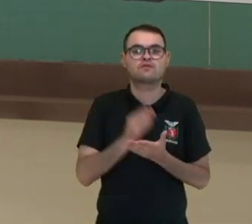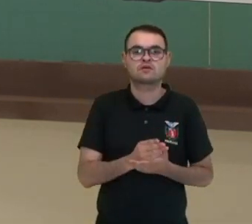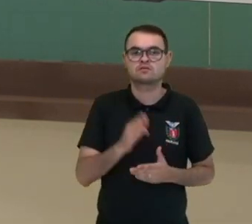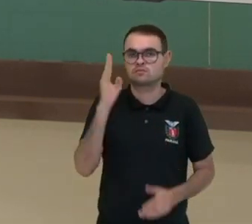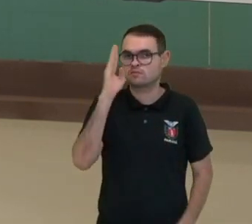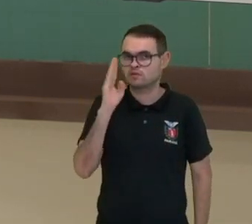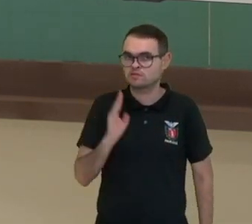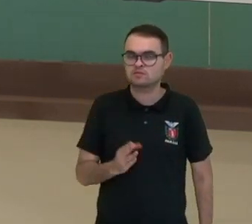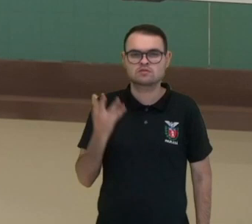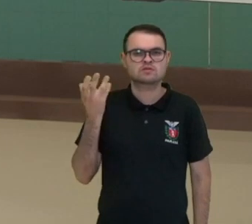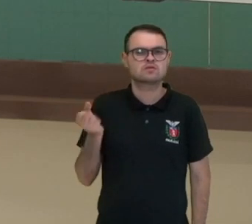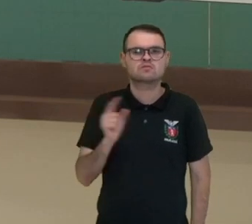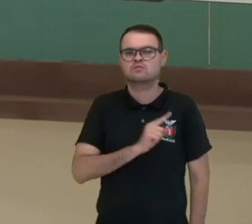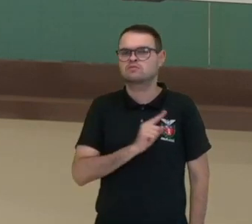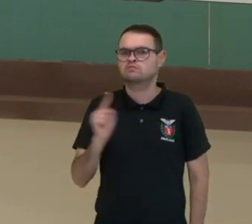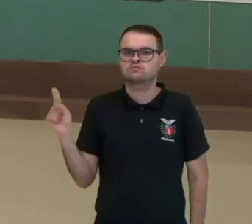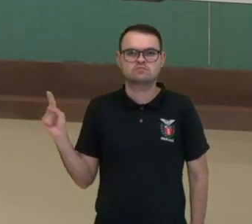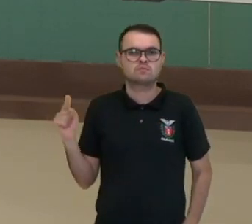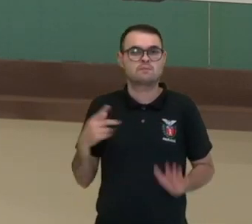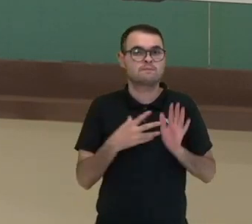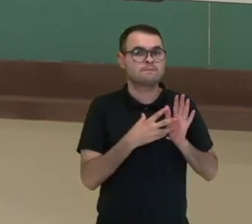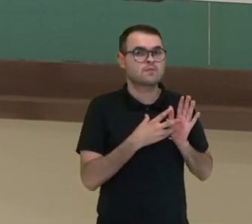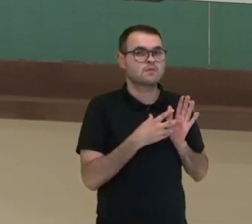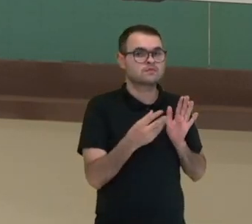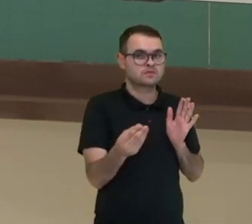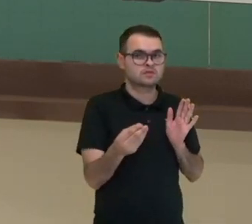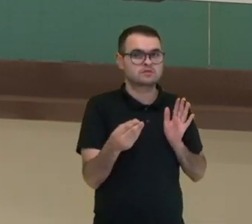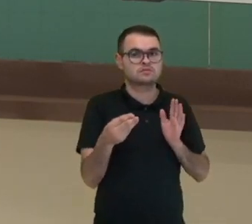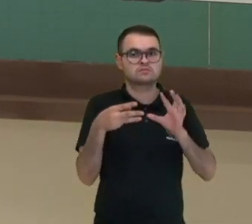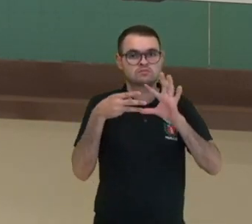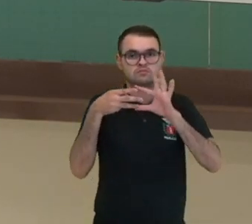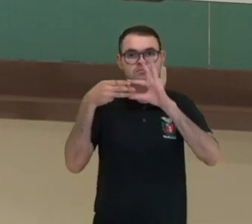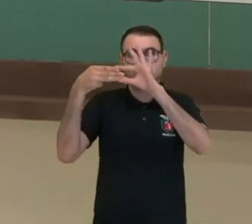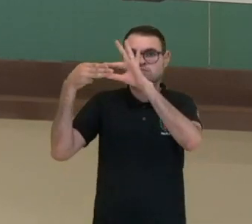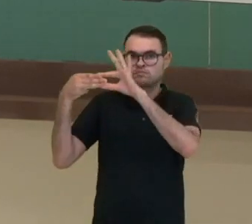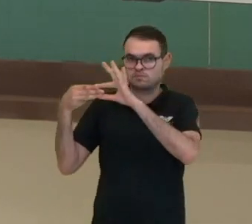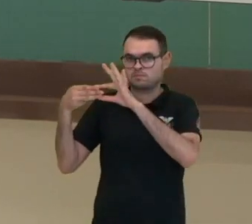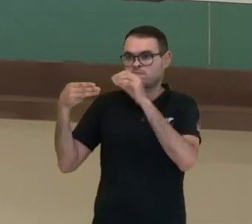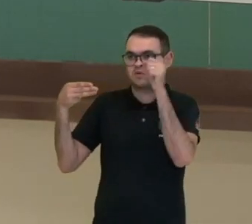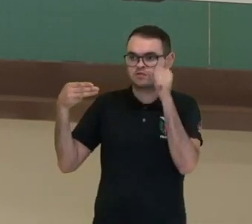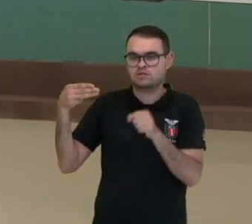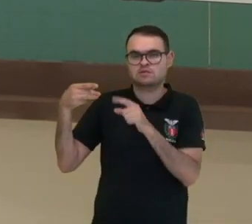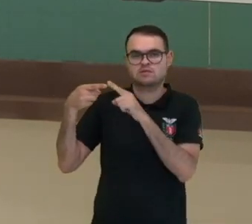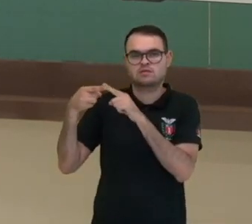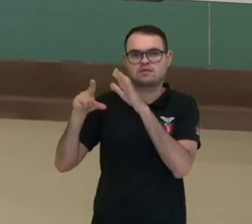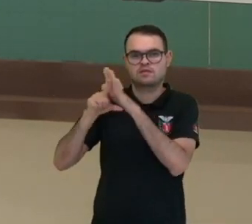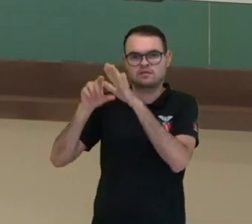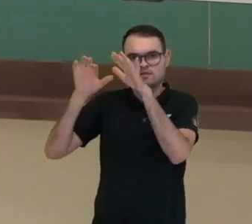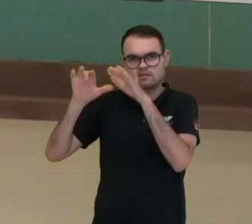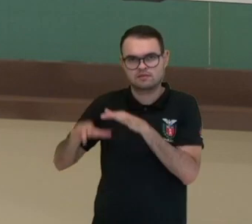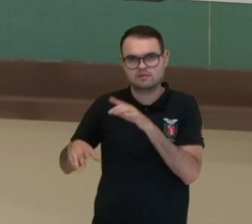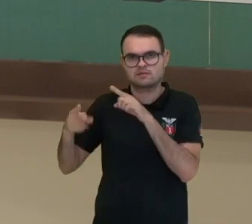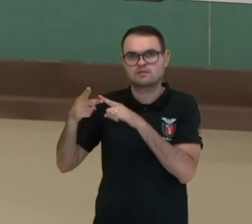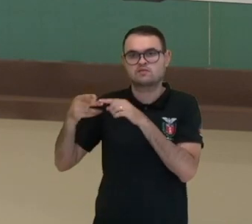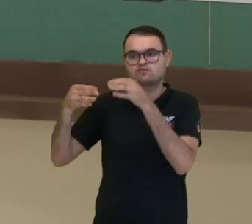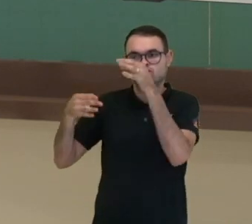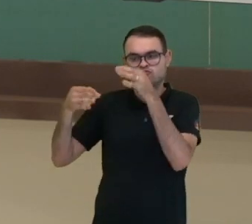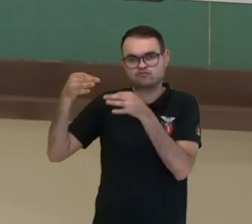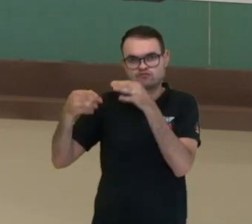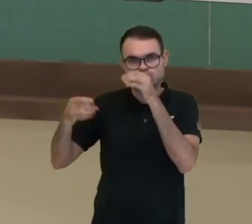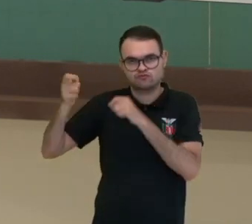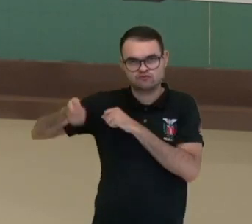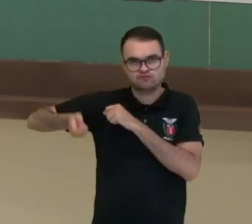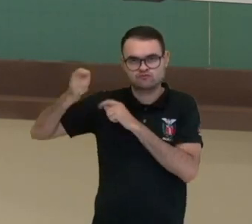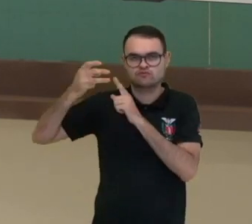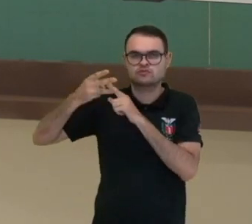não vai adotar um modelo de tripartição do poder. Isso é o poder legislativo, poder judiciário